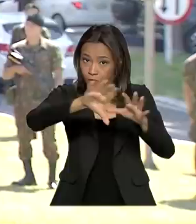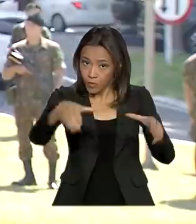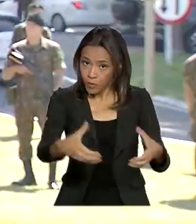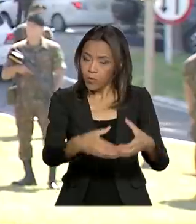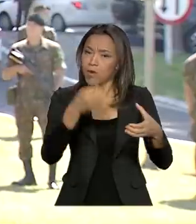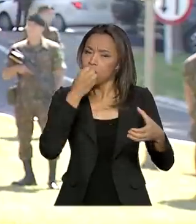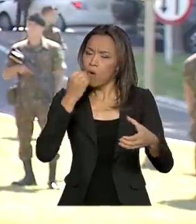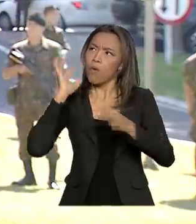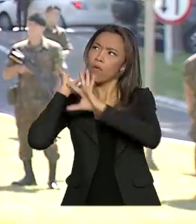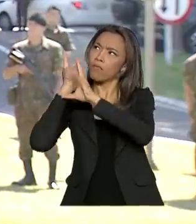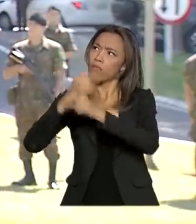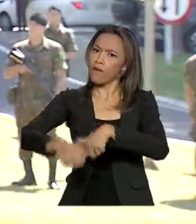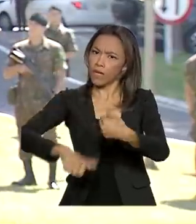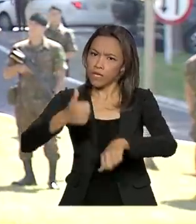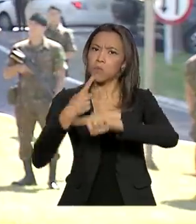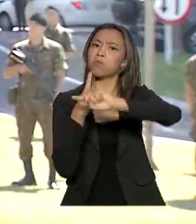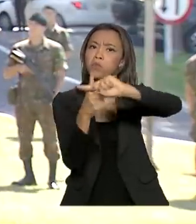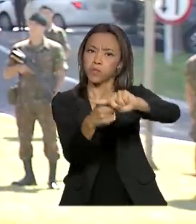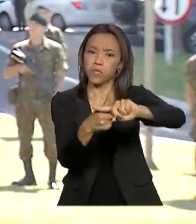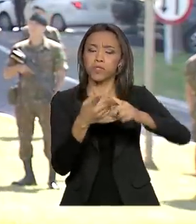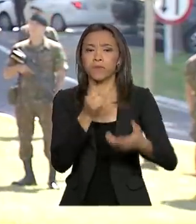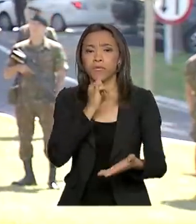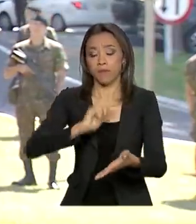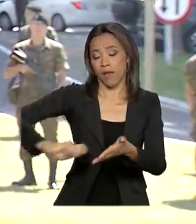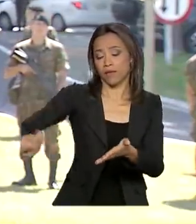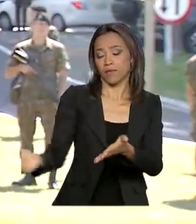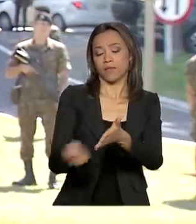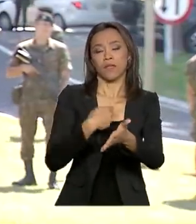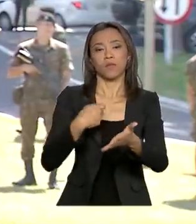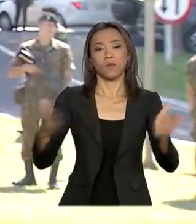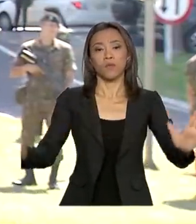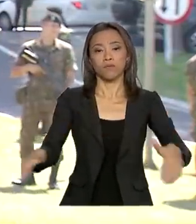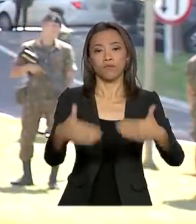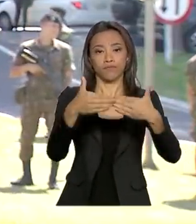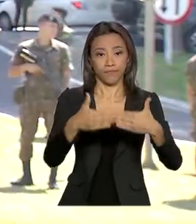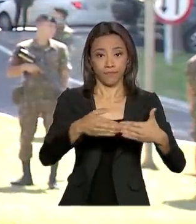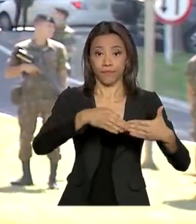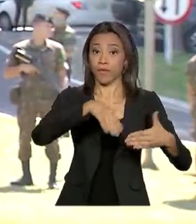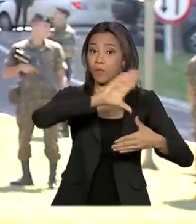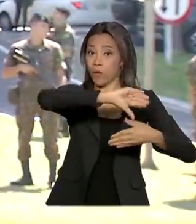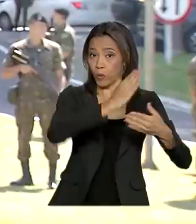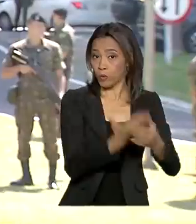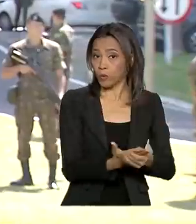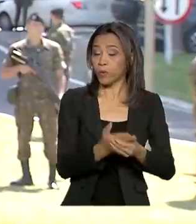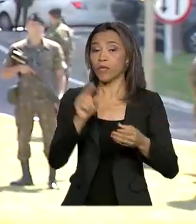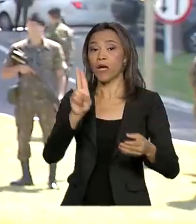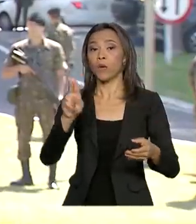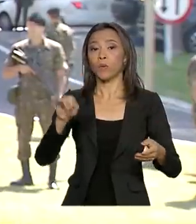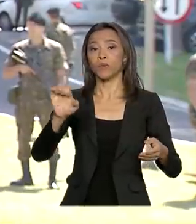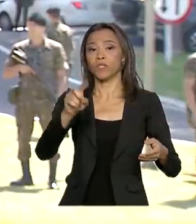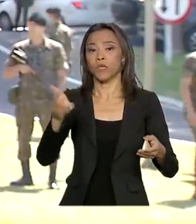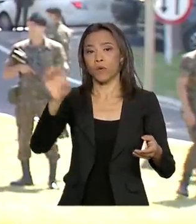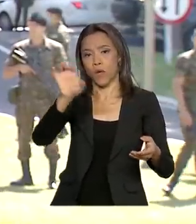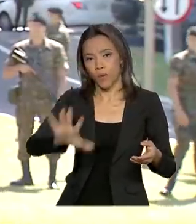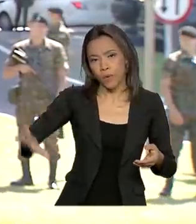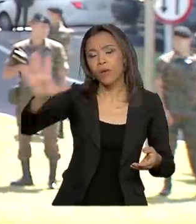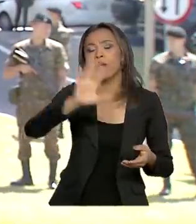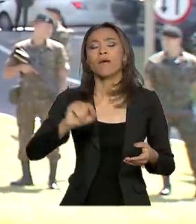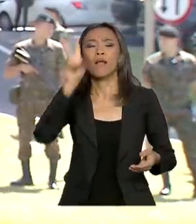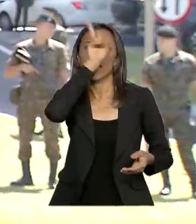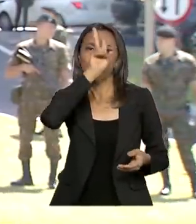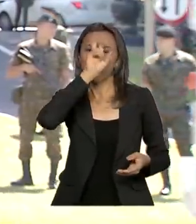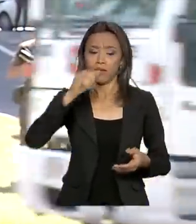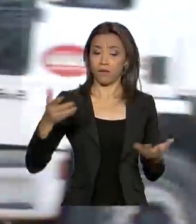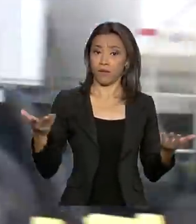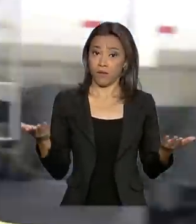positivos, como, por exemplo, a assinatura do acordo entre Mercosul e União Europeia. Lembrando que, nesta quinta-feira, o